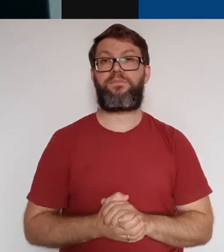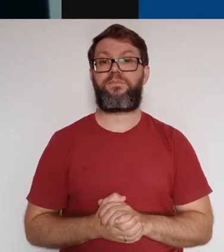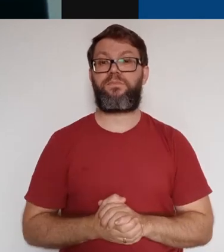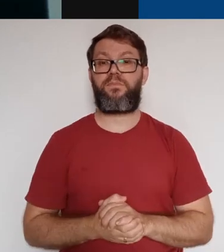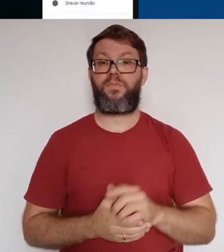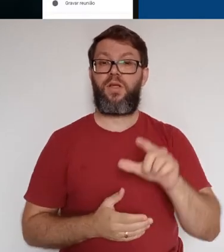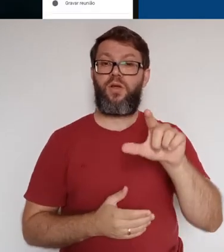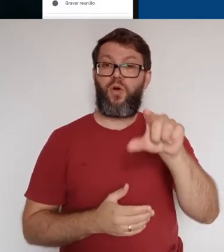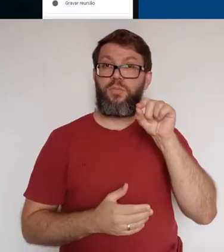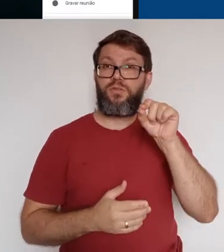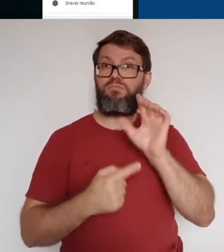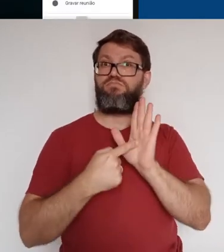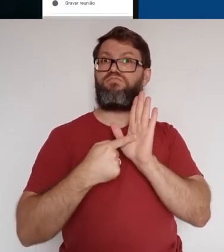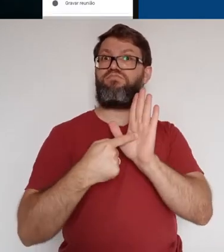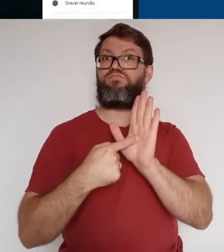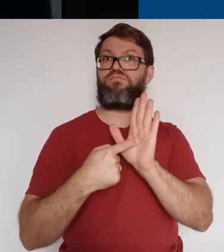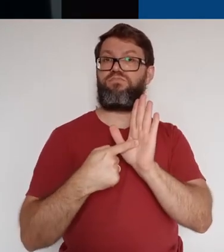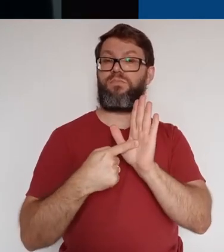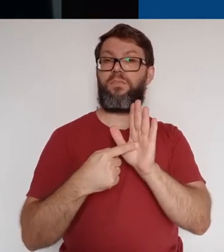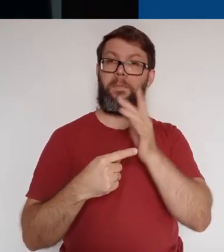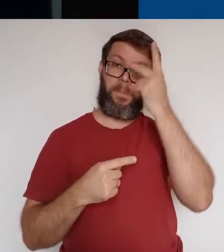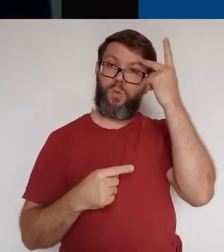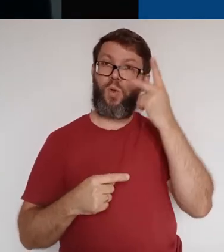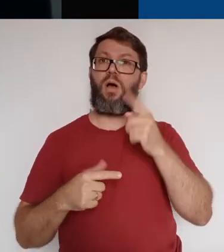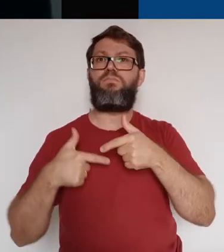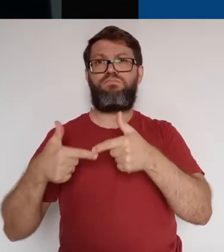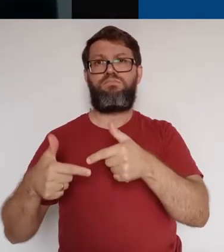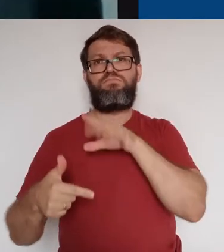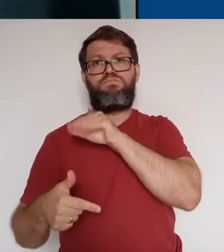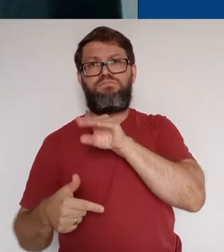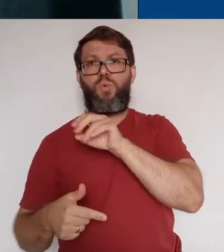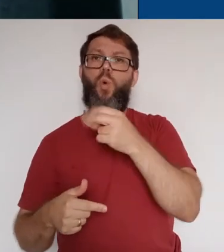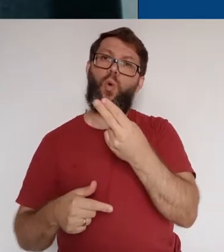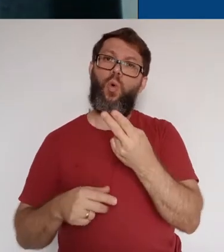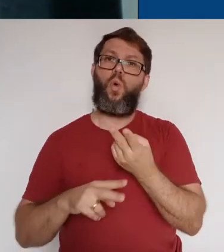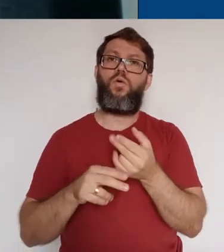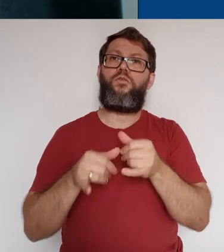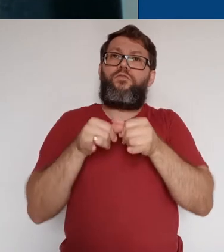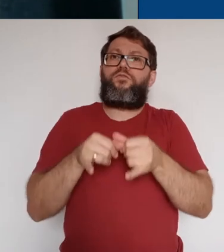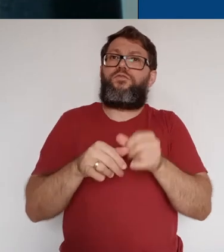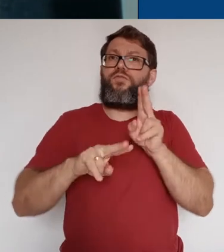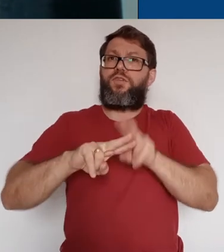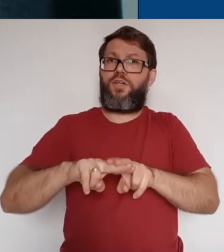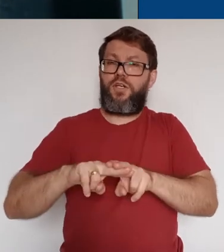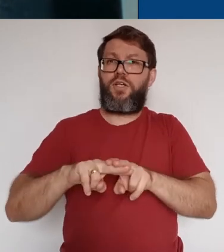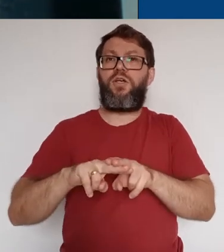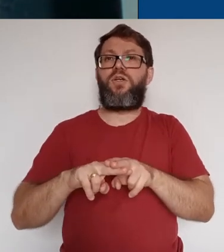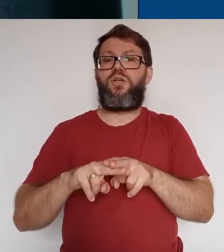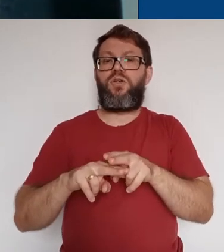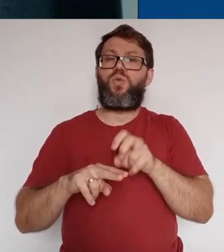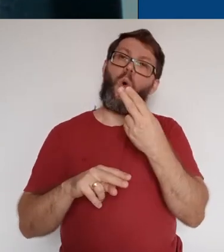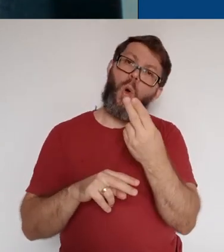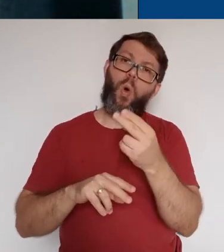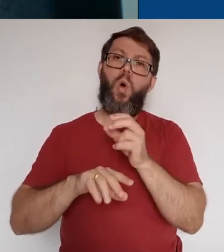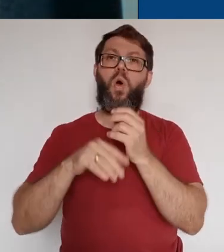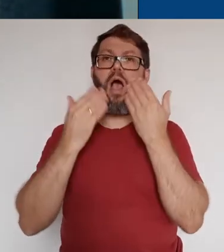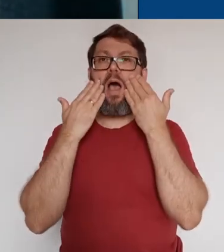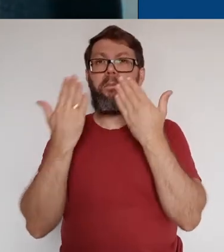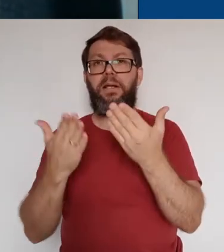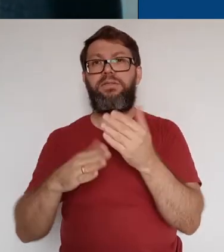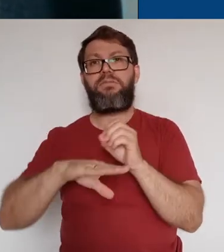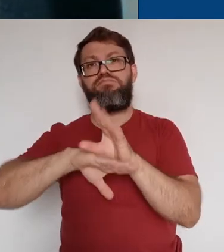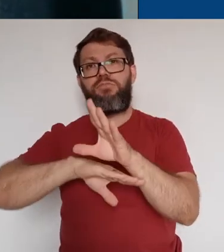Na opção destaque, o participante ativo ou o que foi fixado ou ainda uma apresentação